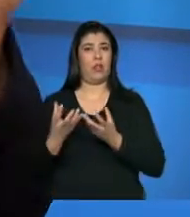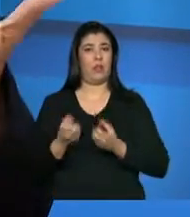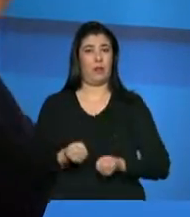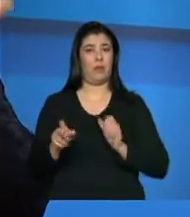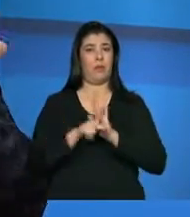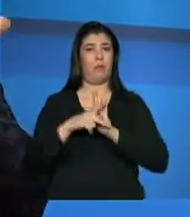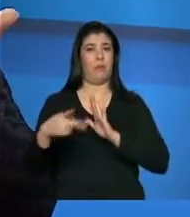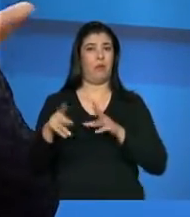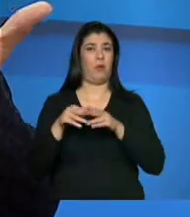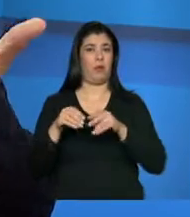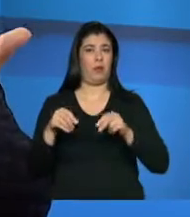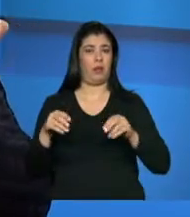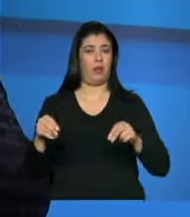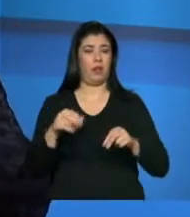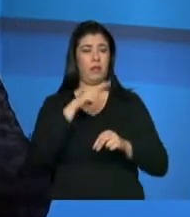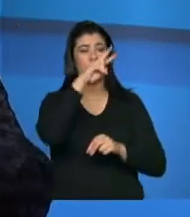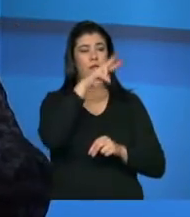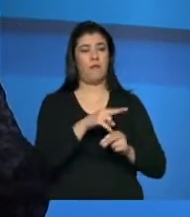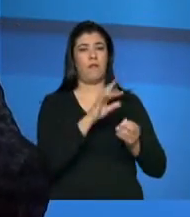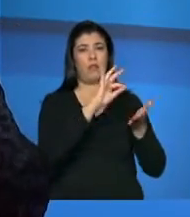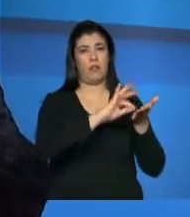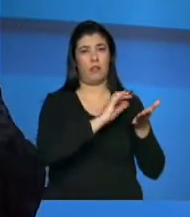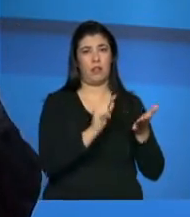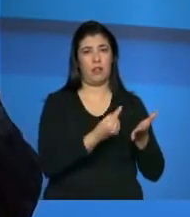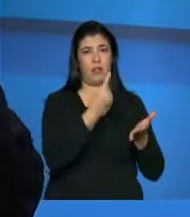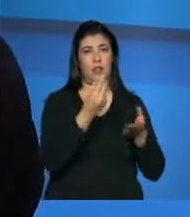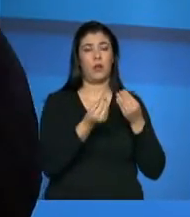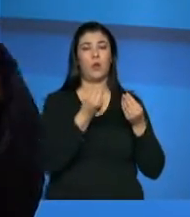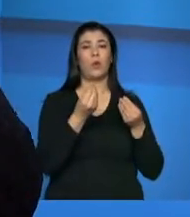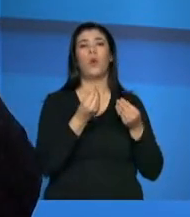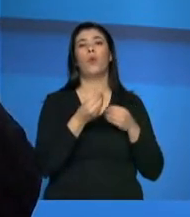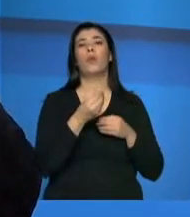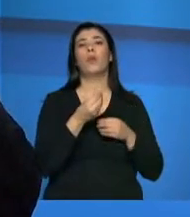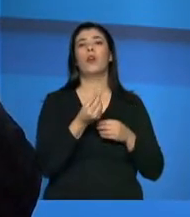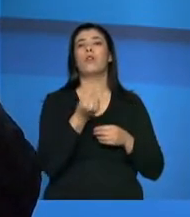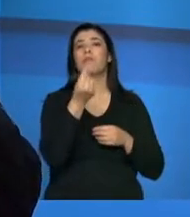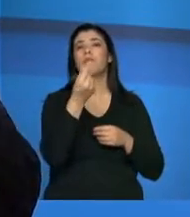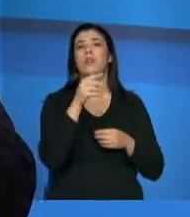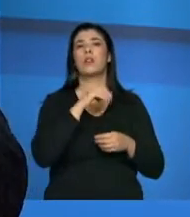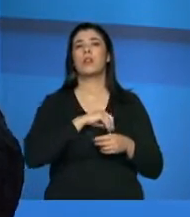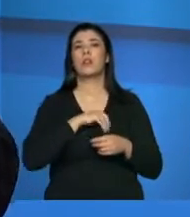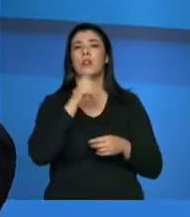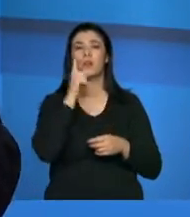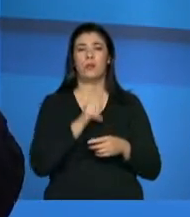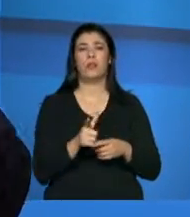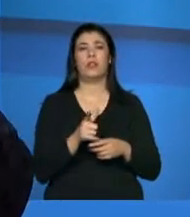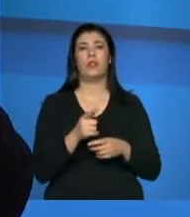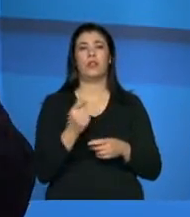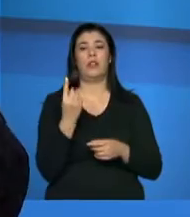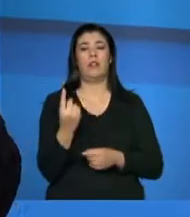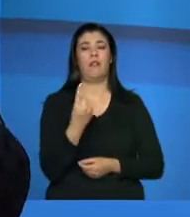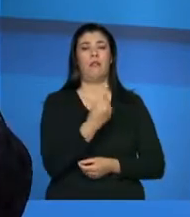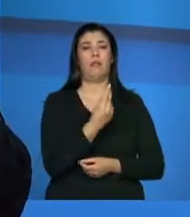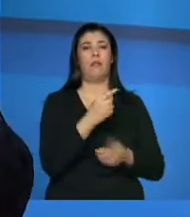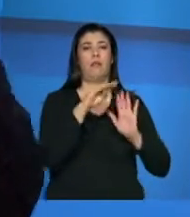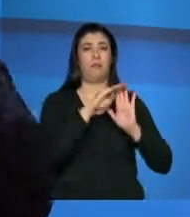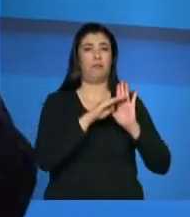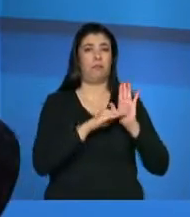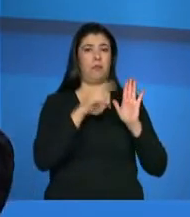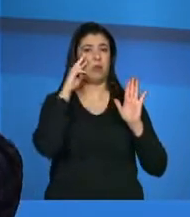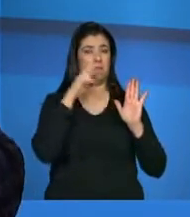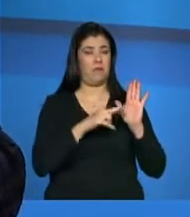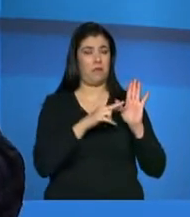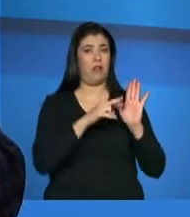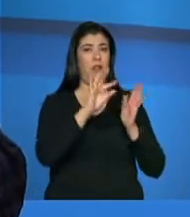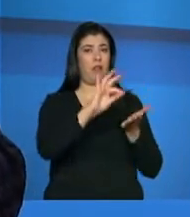a terra, ela vai olhar o cadastro para ver se tem as condições de renda e tudo. Então, essa é uma questão importante. Quer dizer, então, cada programa vai olhar o cadastro